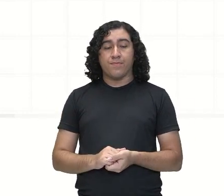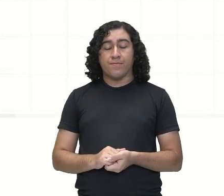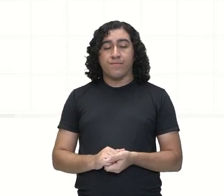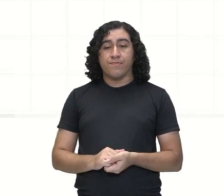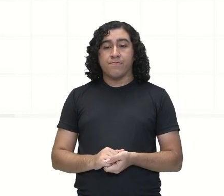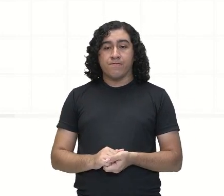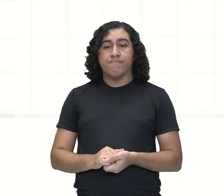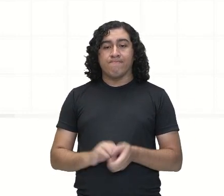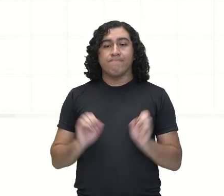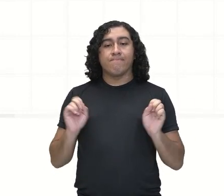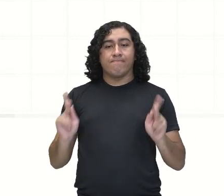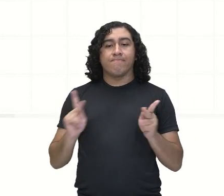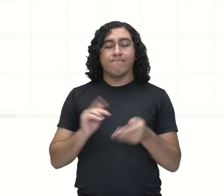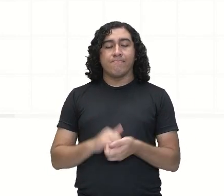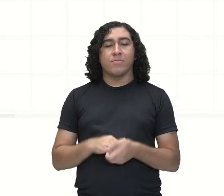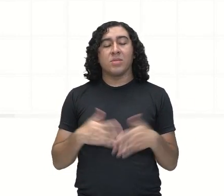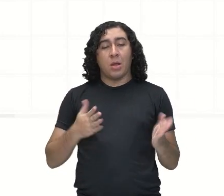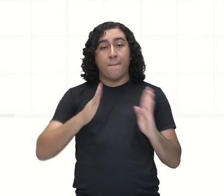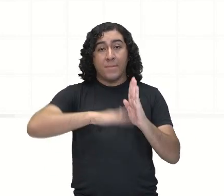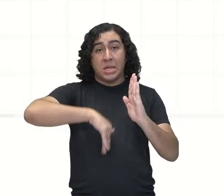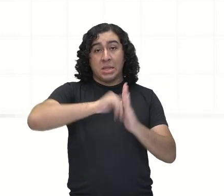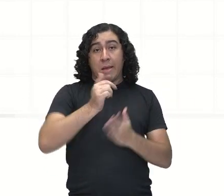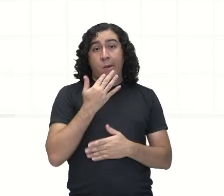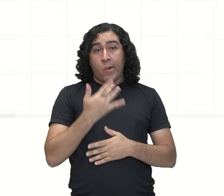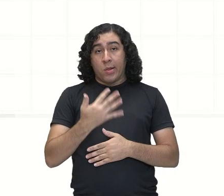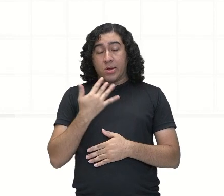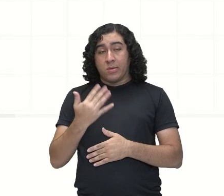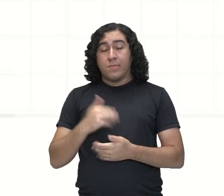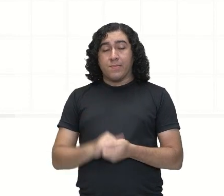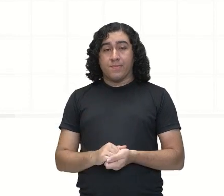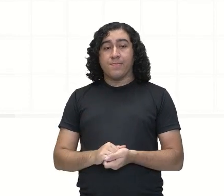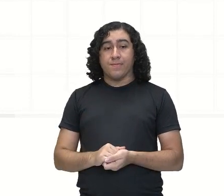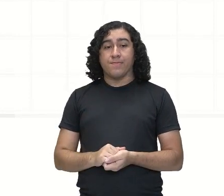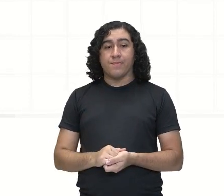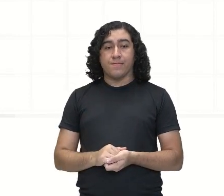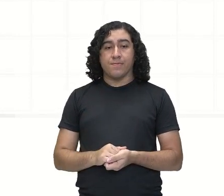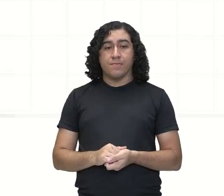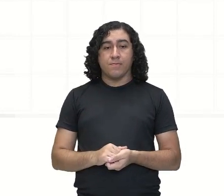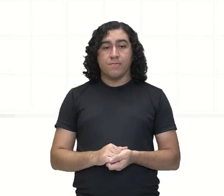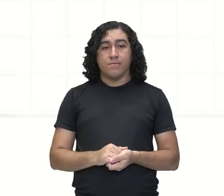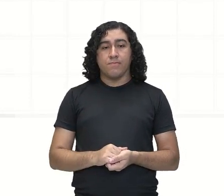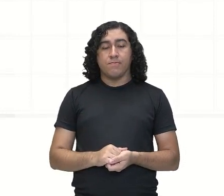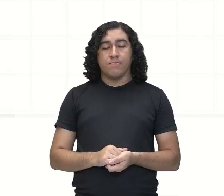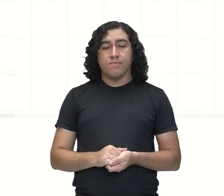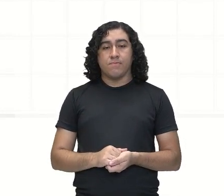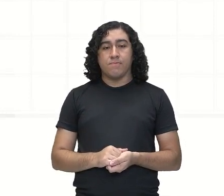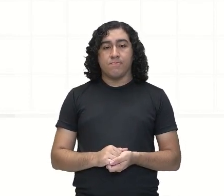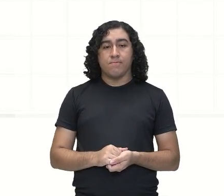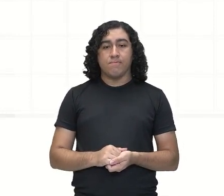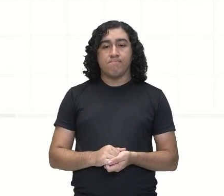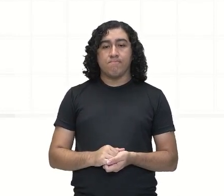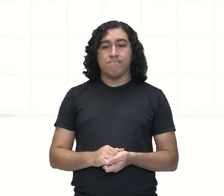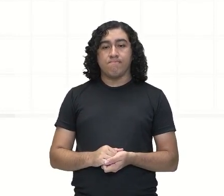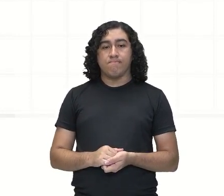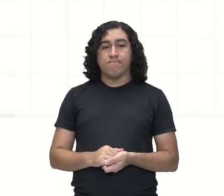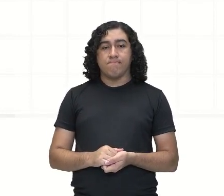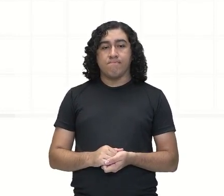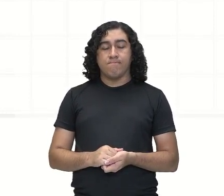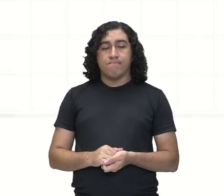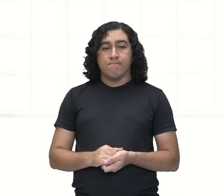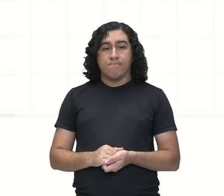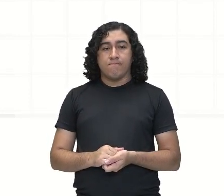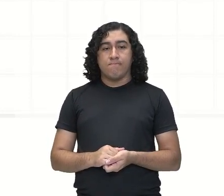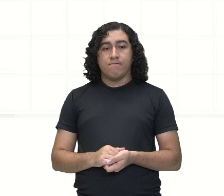Ok? E aí, ser pintado de colorido, né? Essa nova faixa aqui ao redor. Tá?